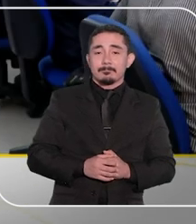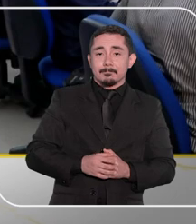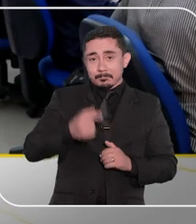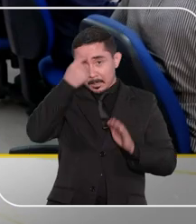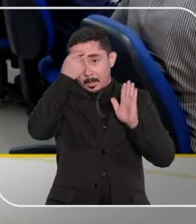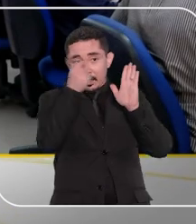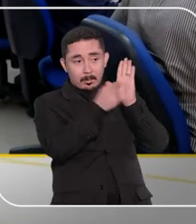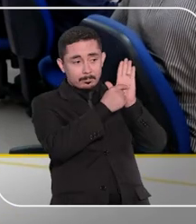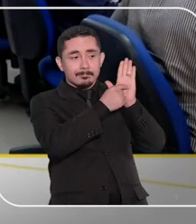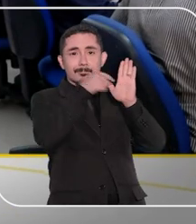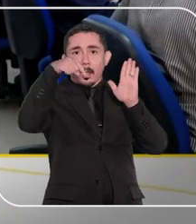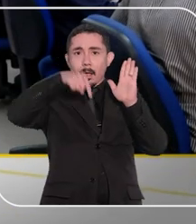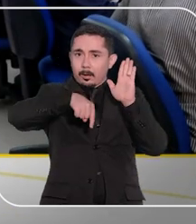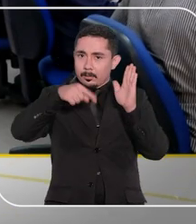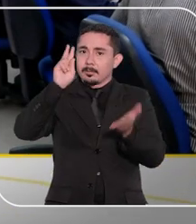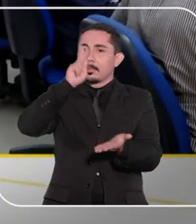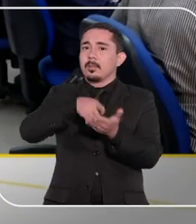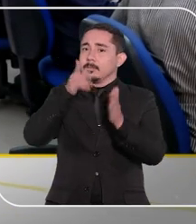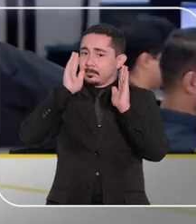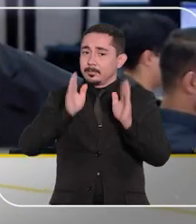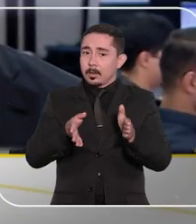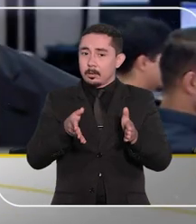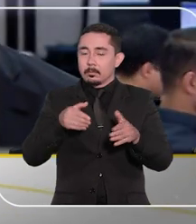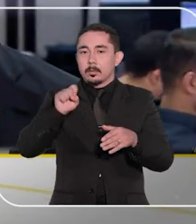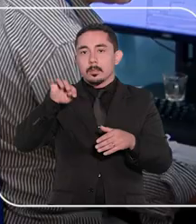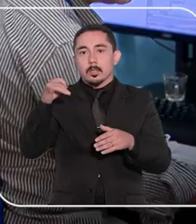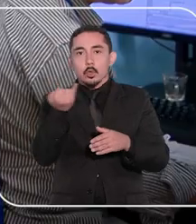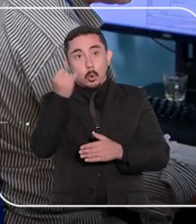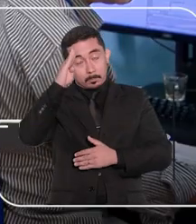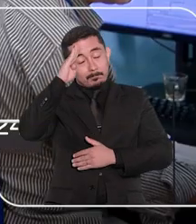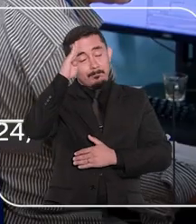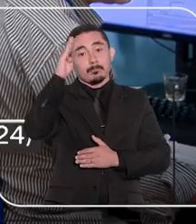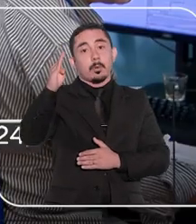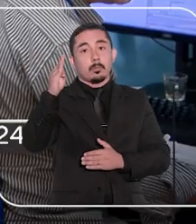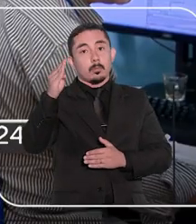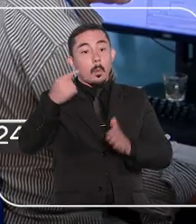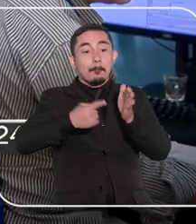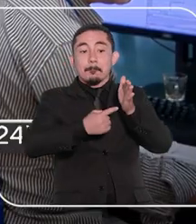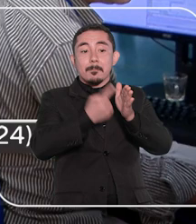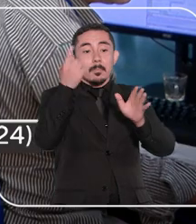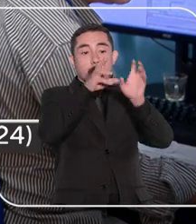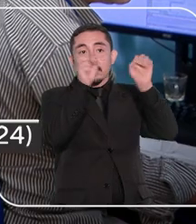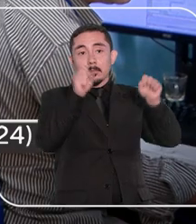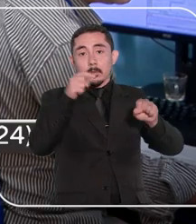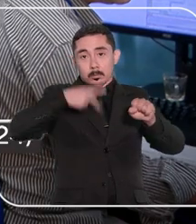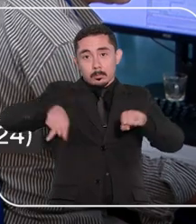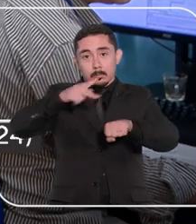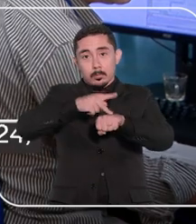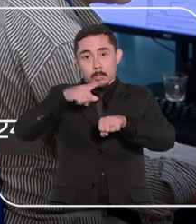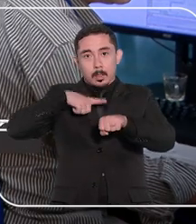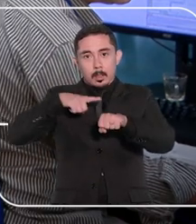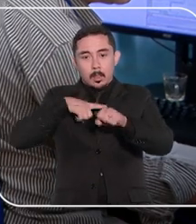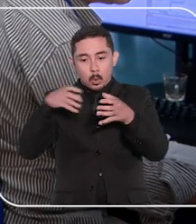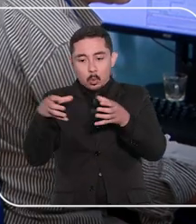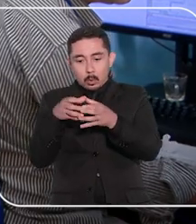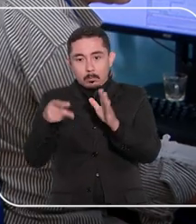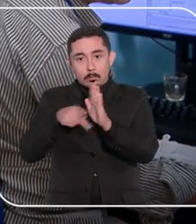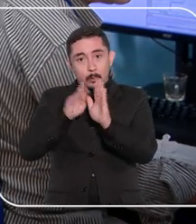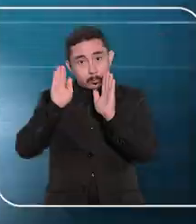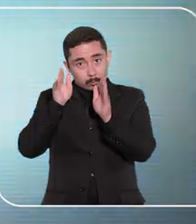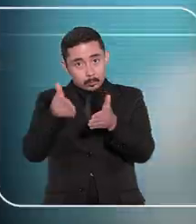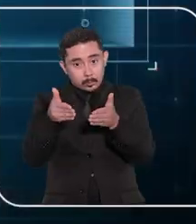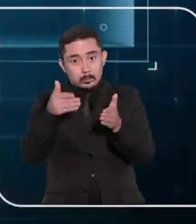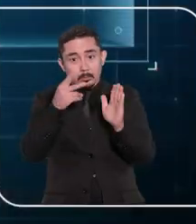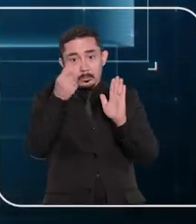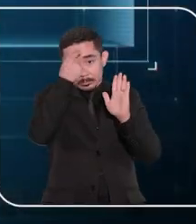A inteligência artificial já é uma realidade no STJ então o STJ foi pioneiro foi o tribunal do país a ter uma assessoria específica